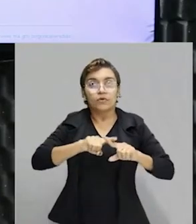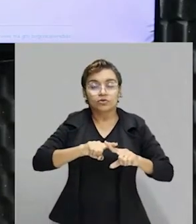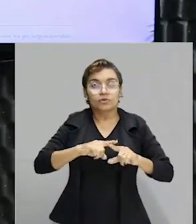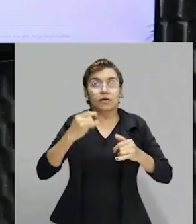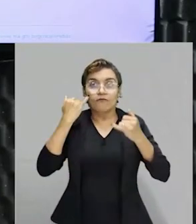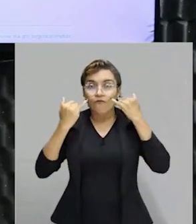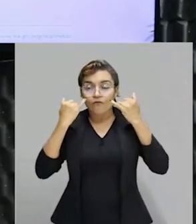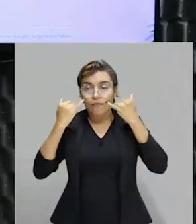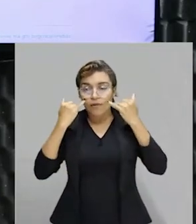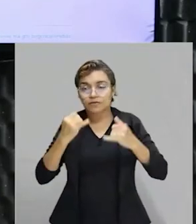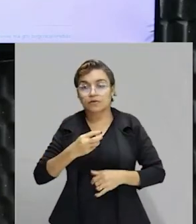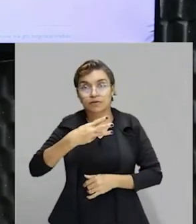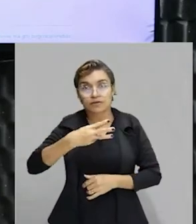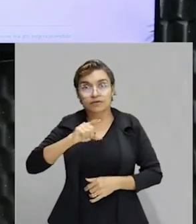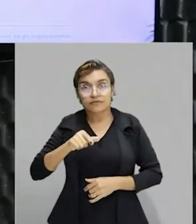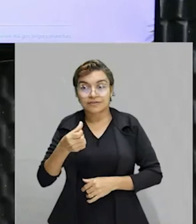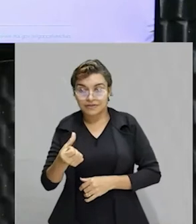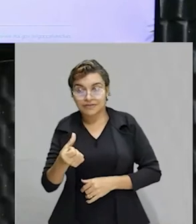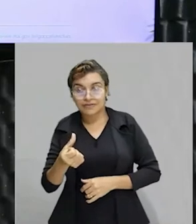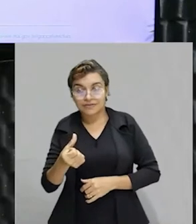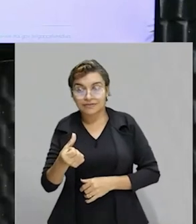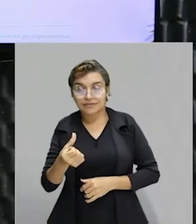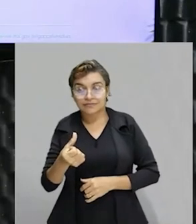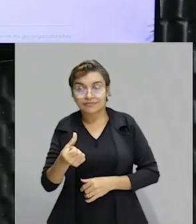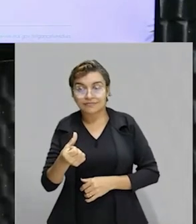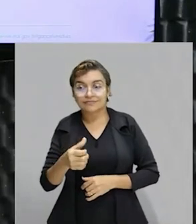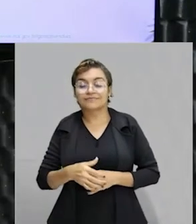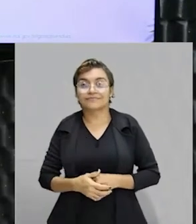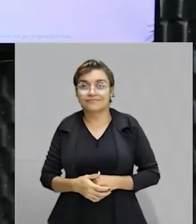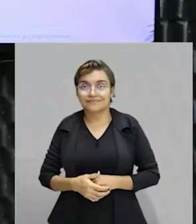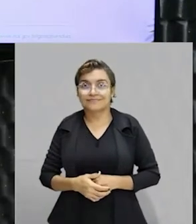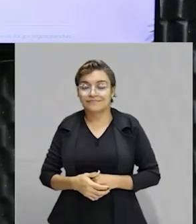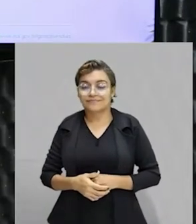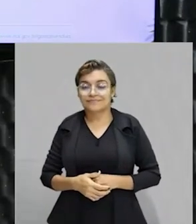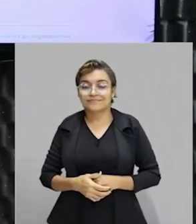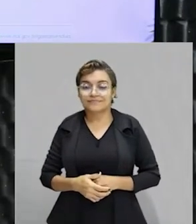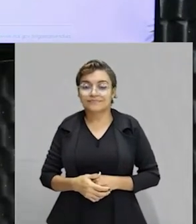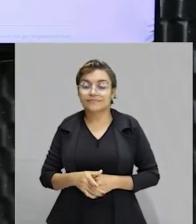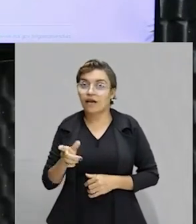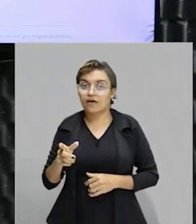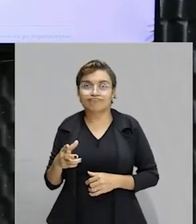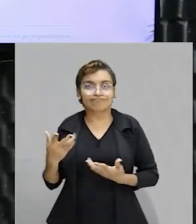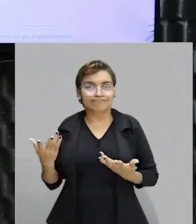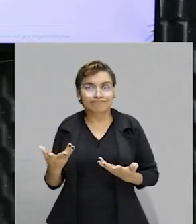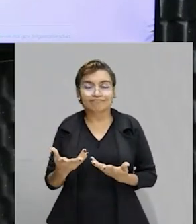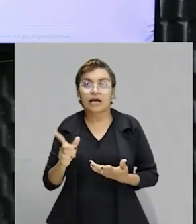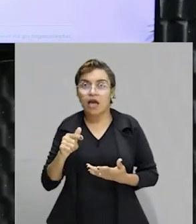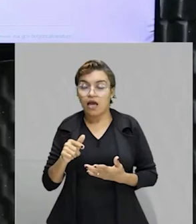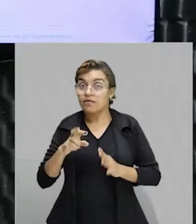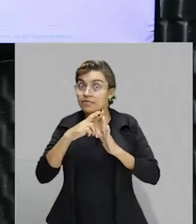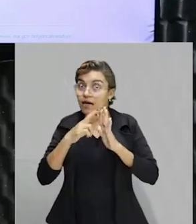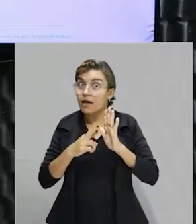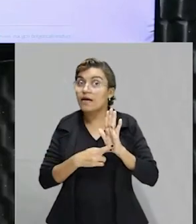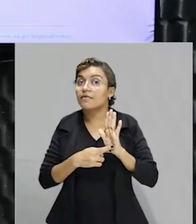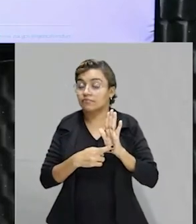a informação que está em metro por segundo por 3,6. Gente, isso é fantástico, isso é regra, a lei